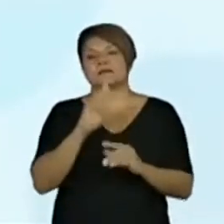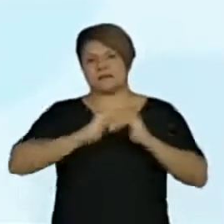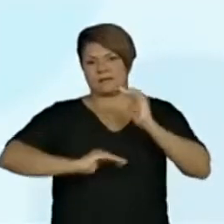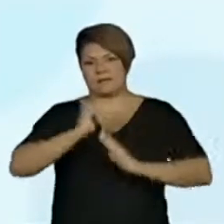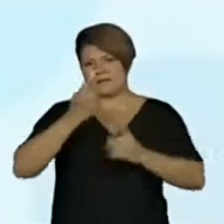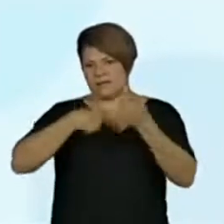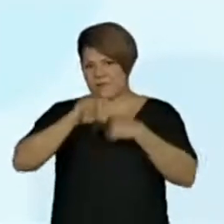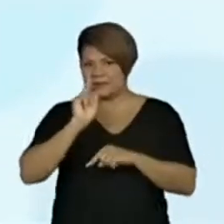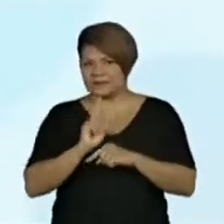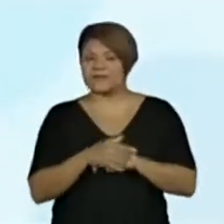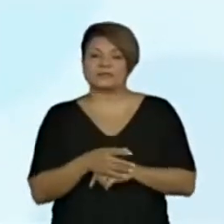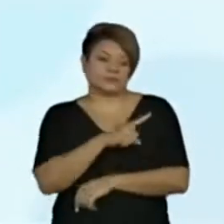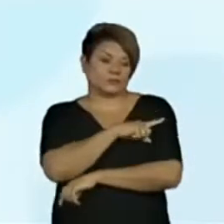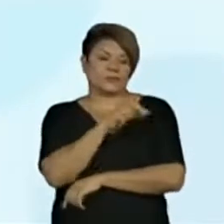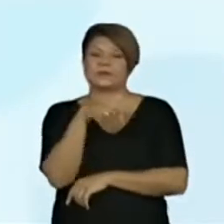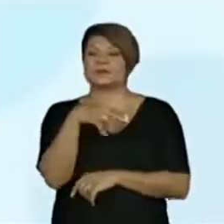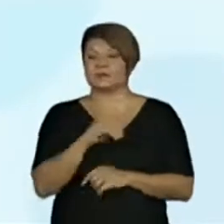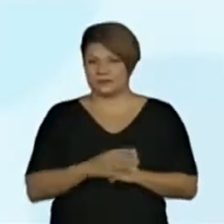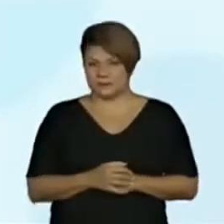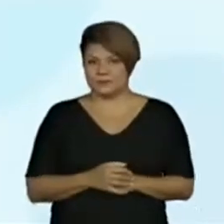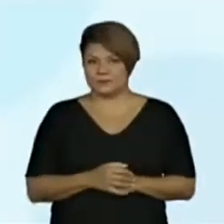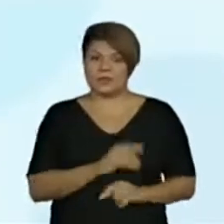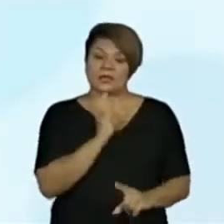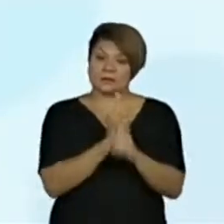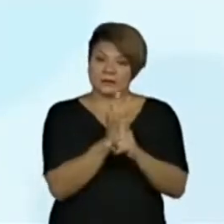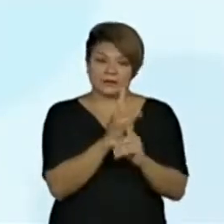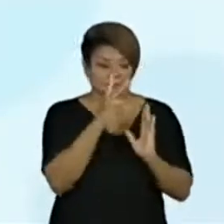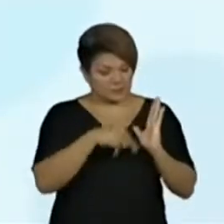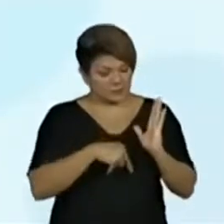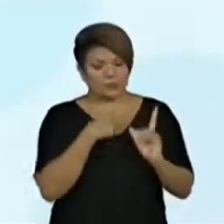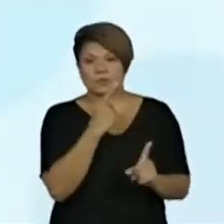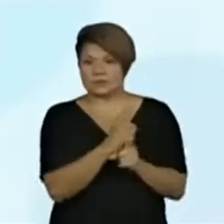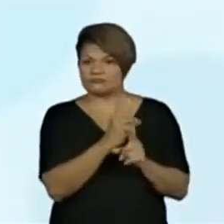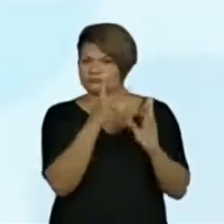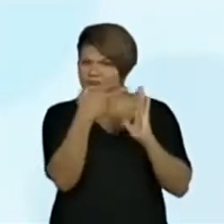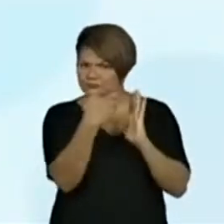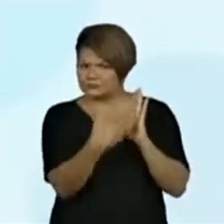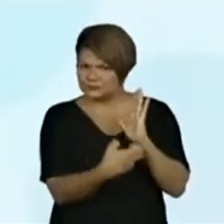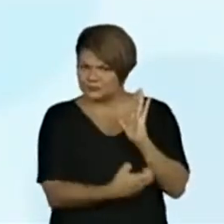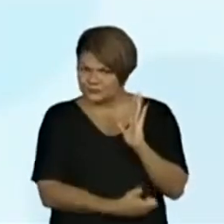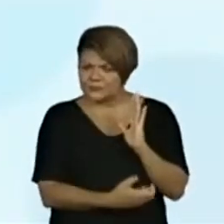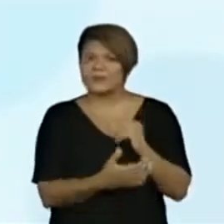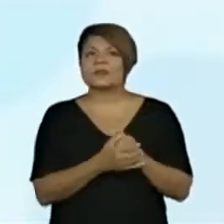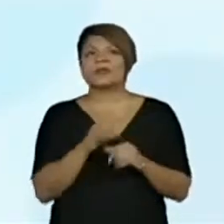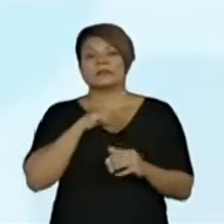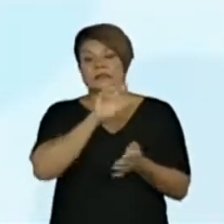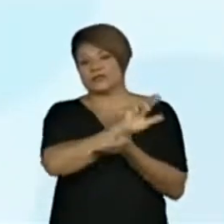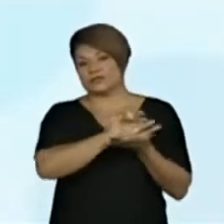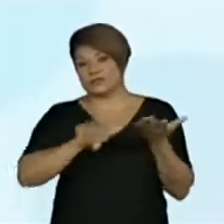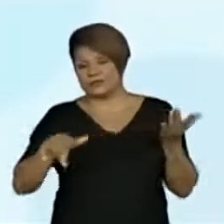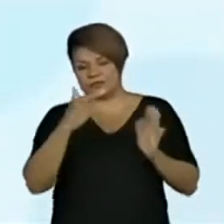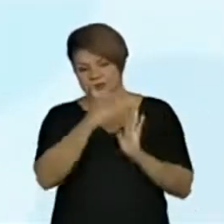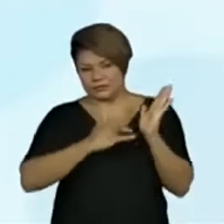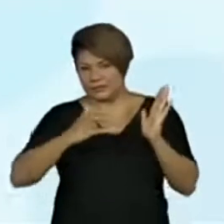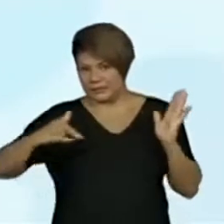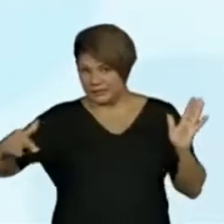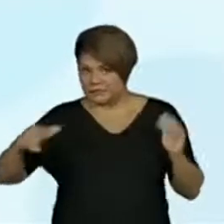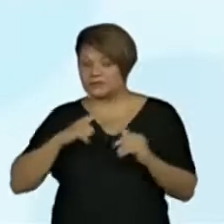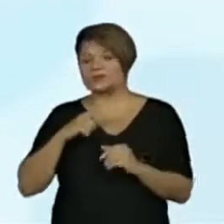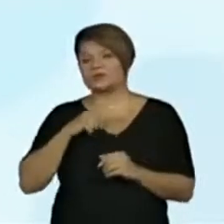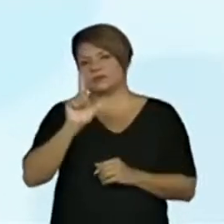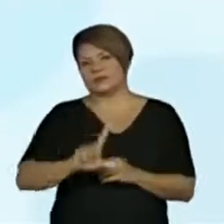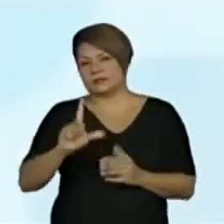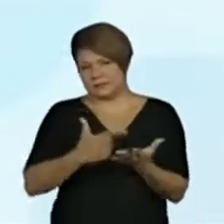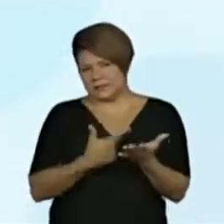habilidade de primeiro ano. Que é identificar na leitura diferentes textos de campo artístico-literário.